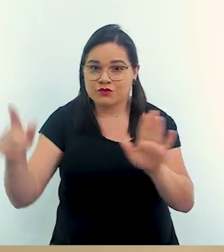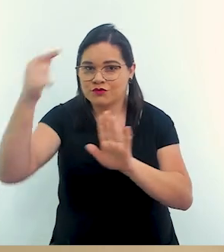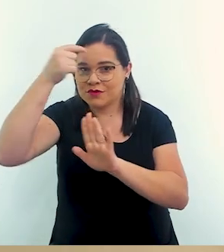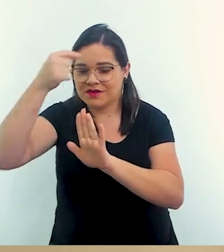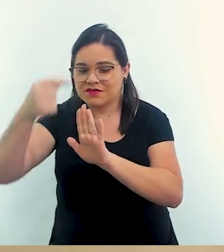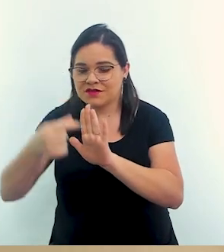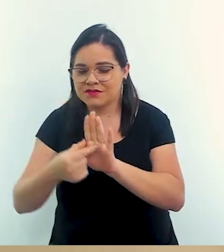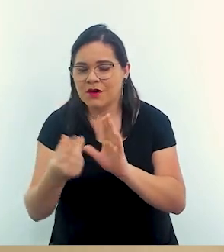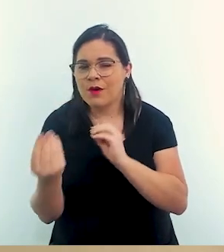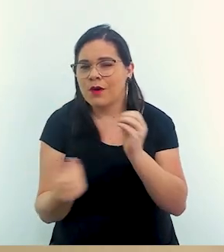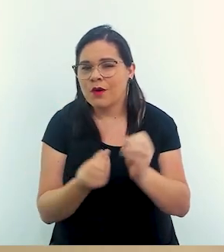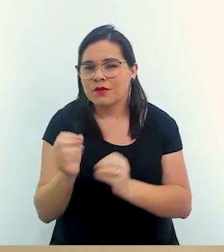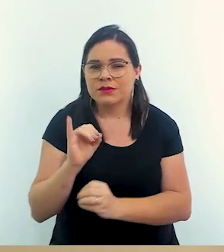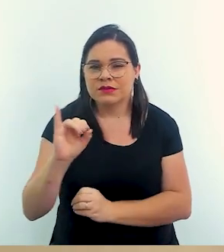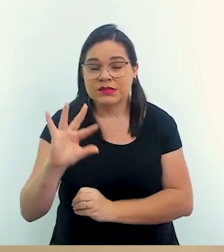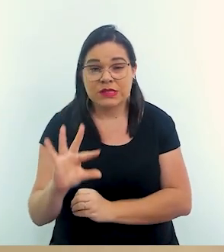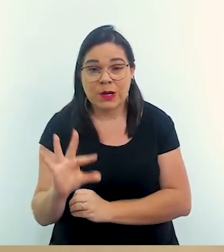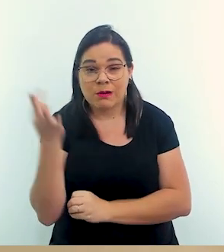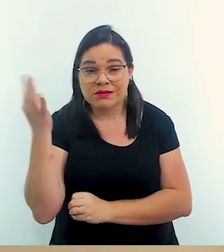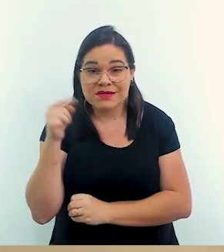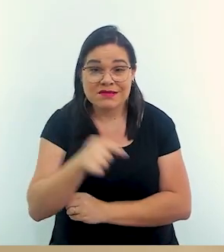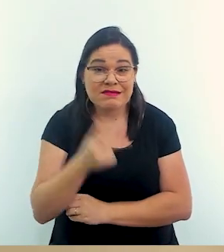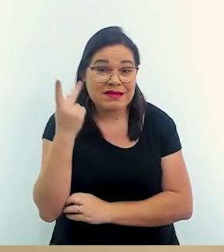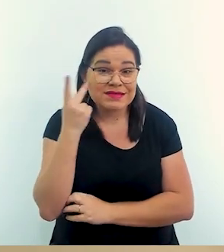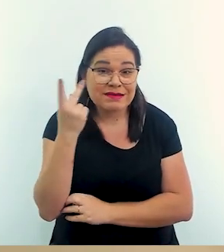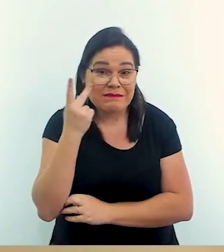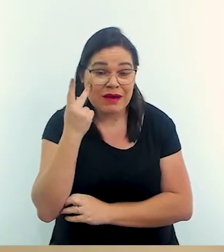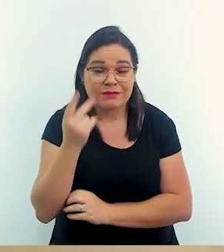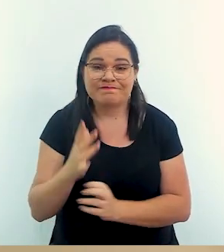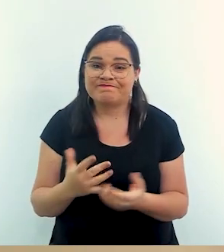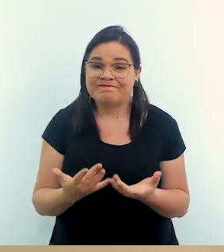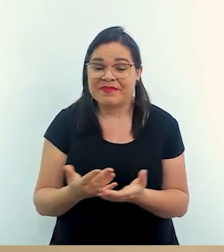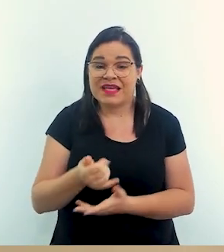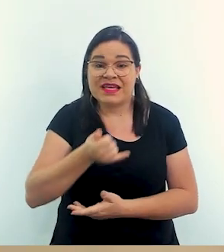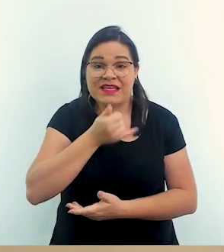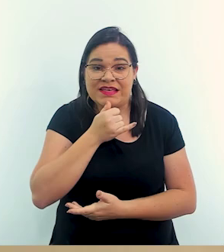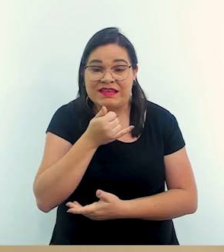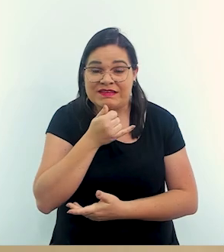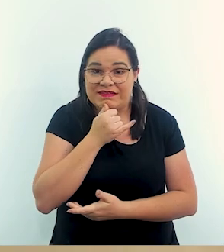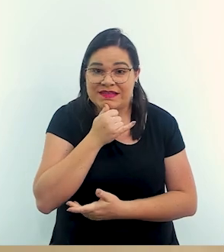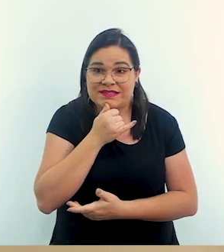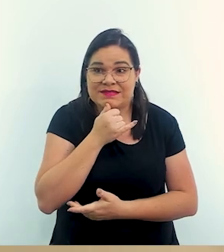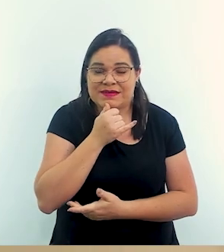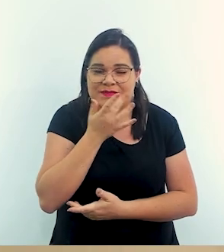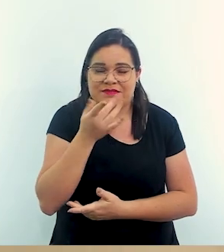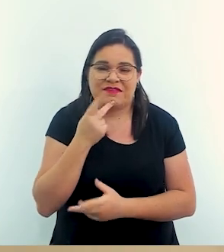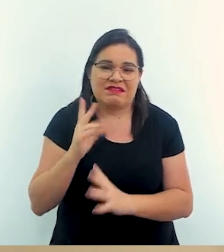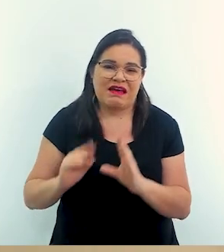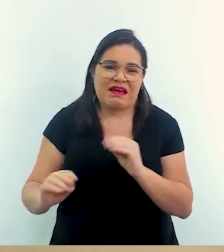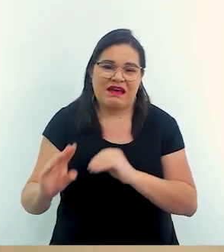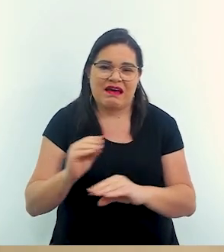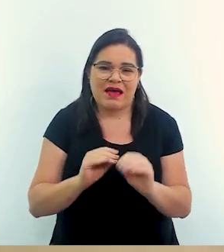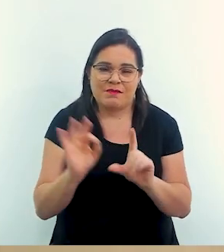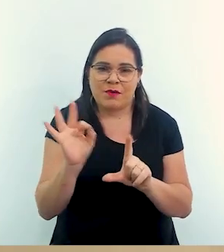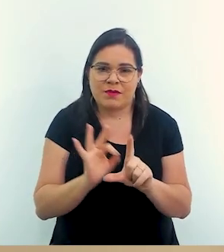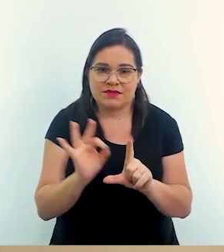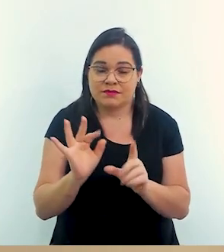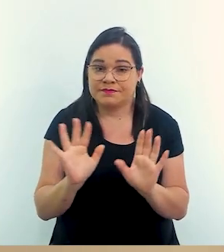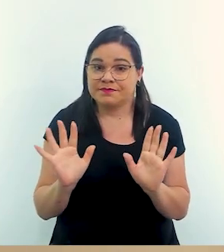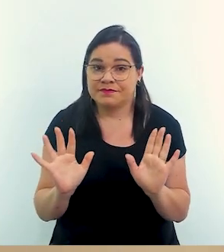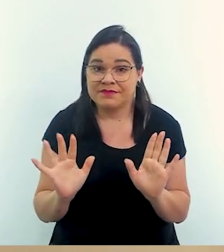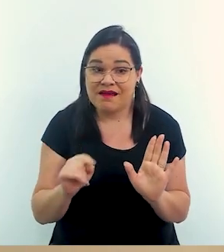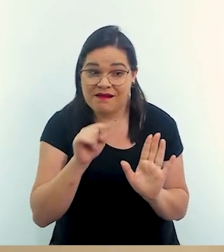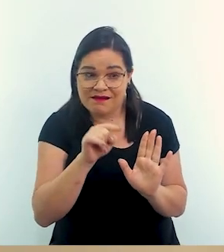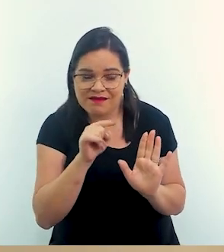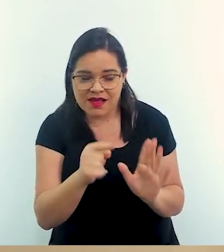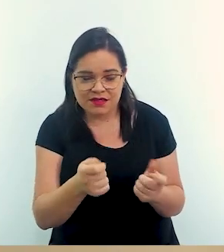inteligência artificial. Como é que seria se a gente tivesse sofrido esse alagamento? Infelizmente, ficou um pouco exagerado. Que as pessoas ficaram falando que não tinha proporção. Não